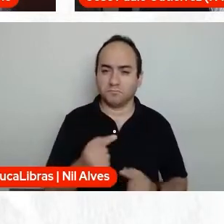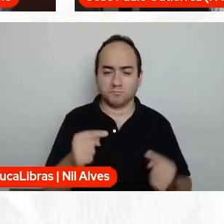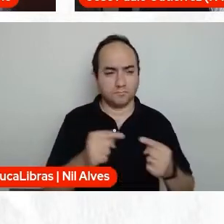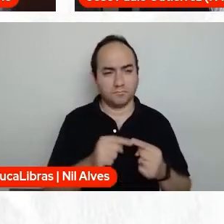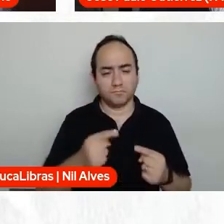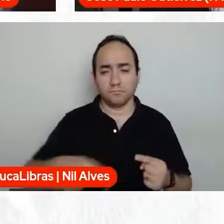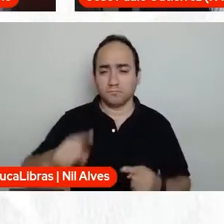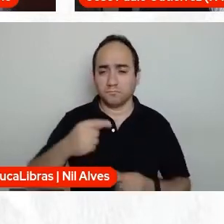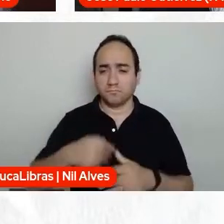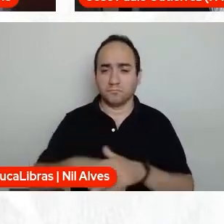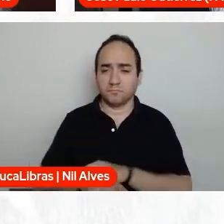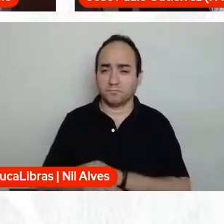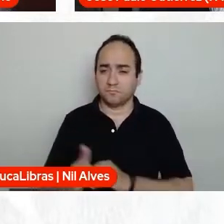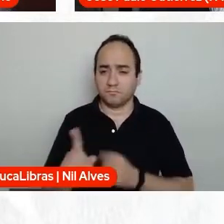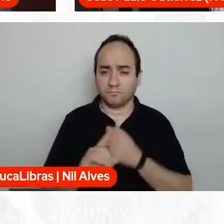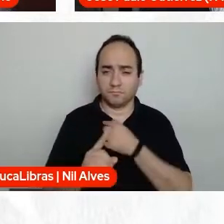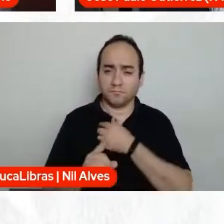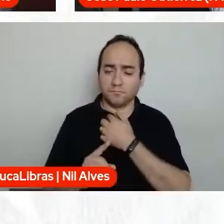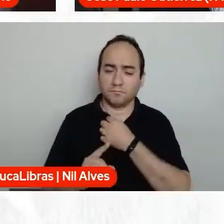estão